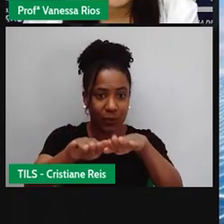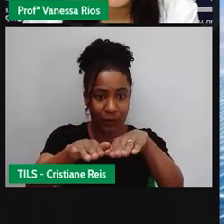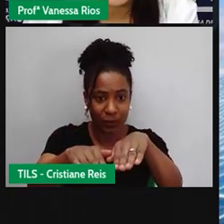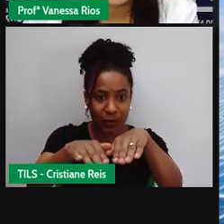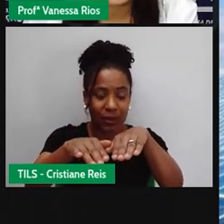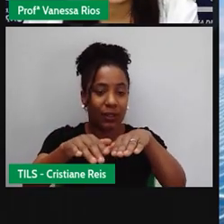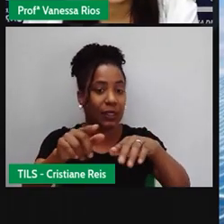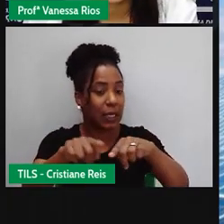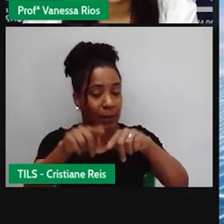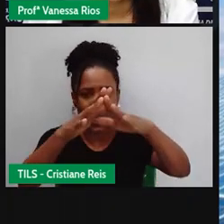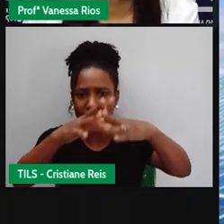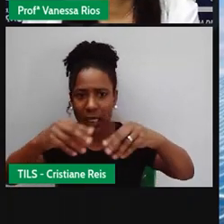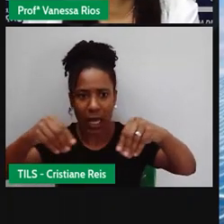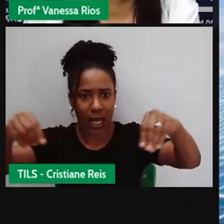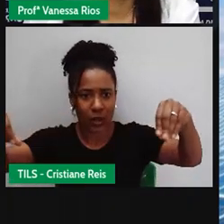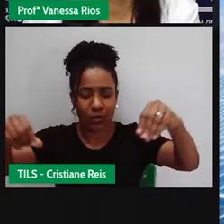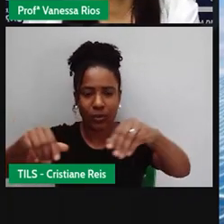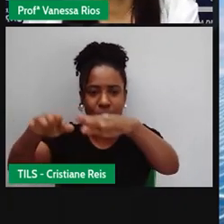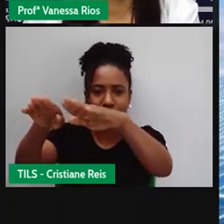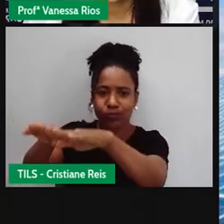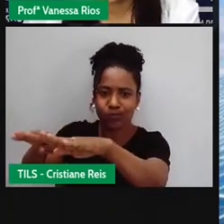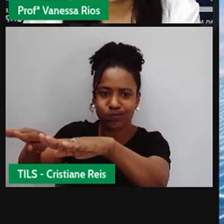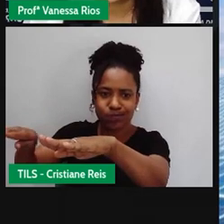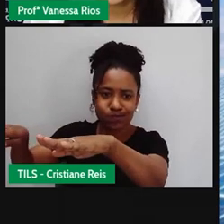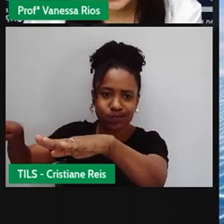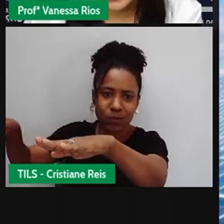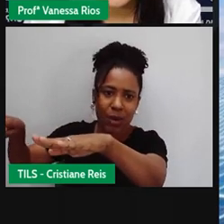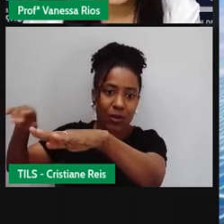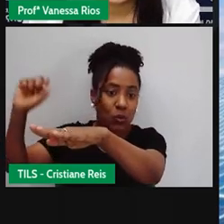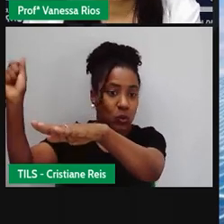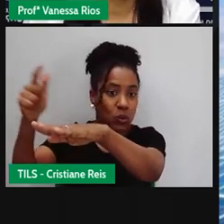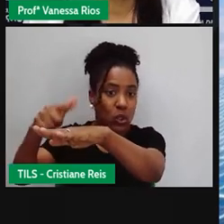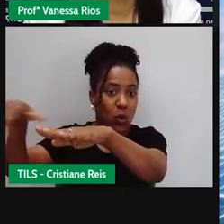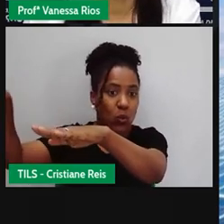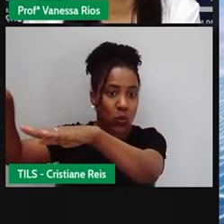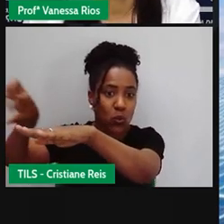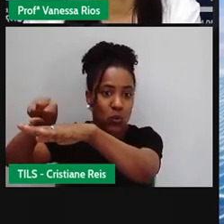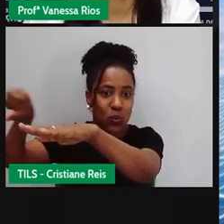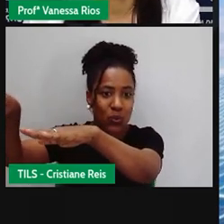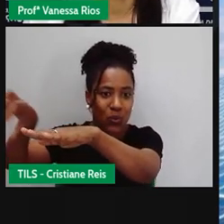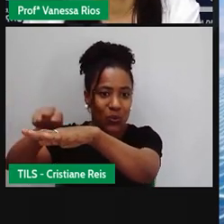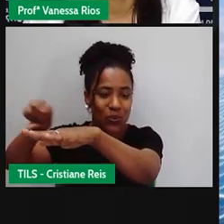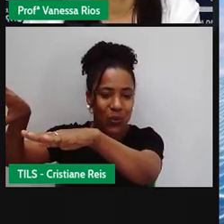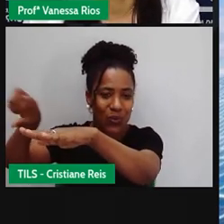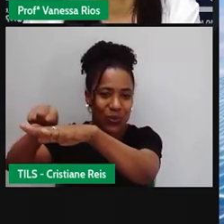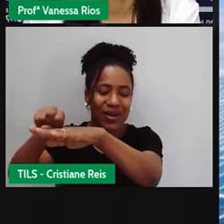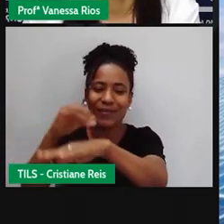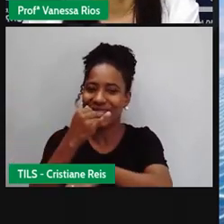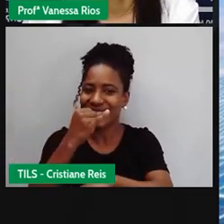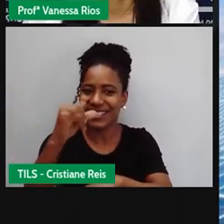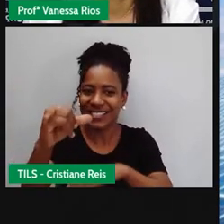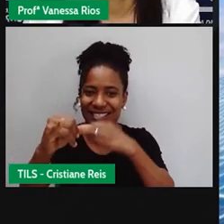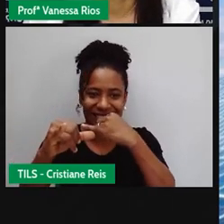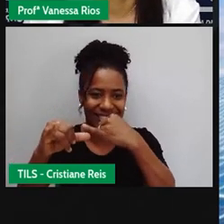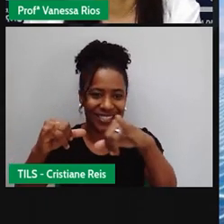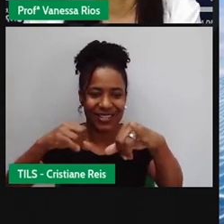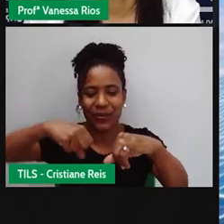terrenos abertos, para que elas possam captar a energia que o sol pode oferecer.